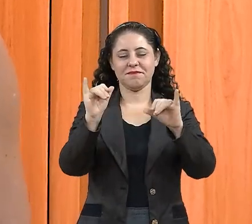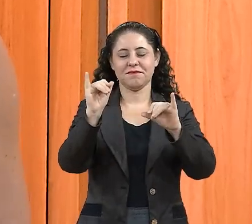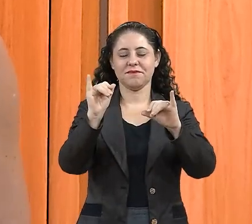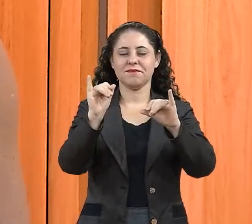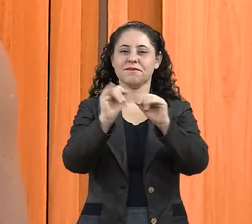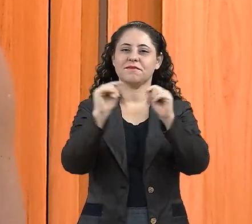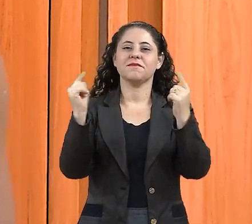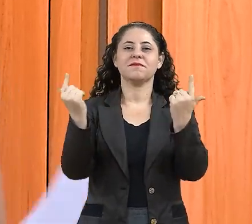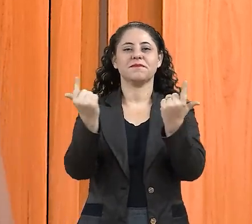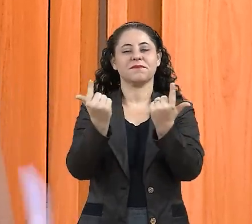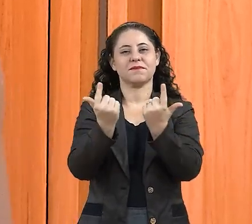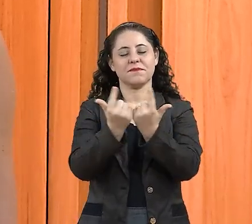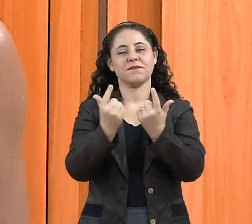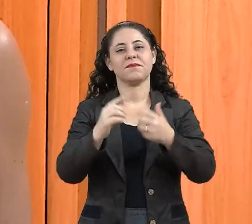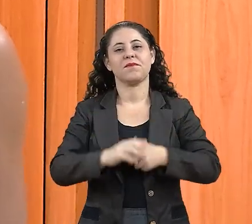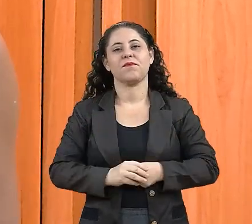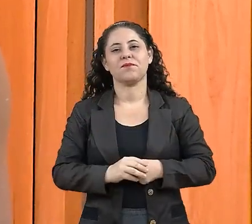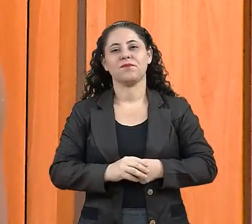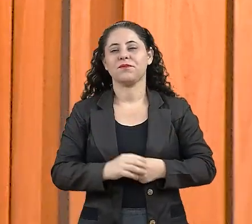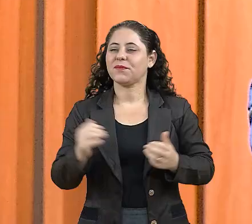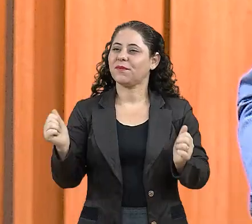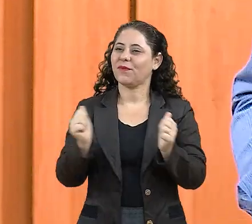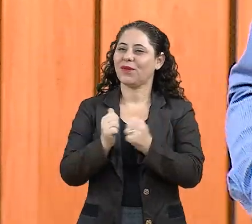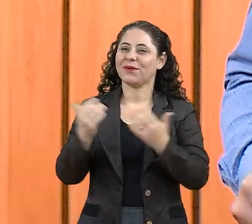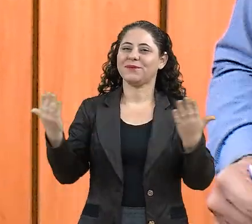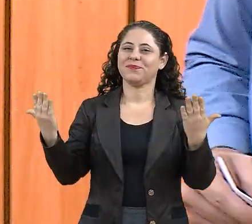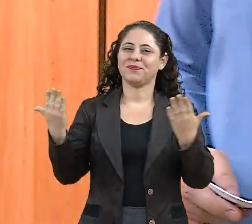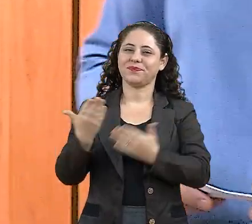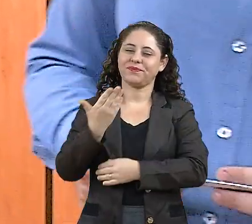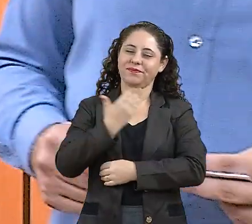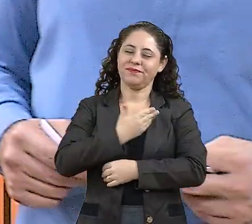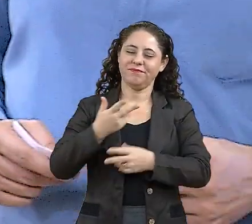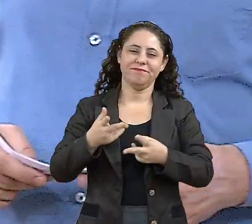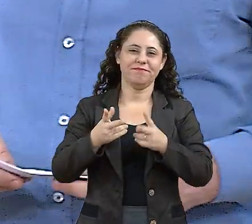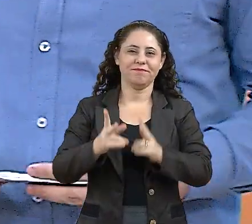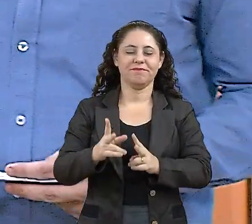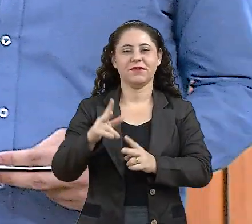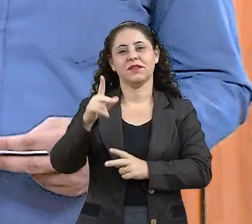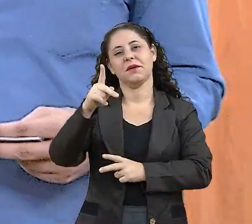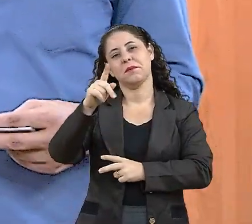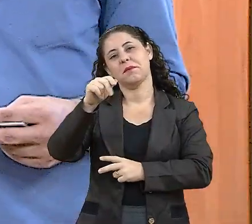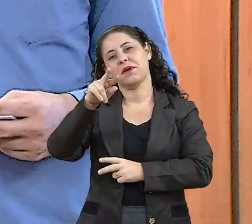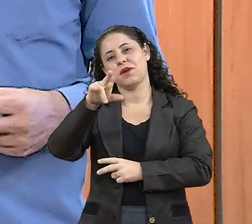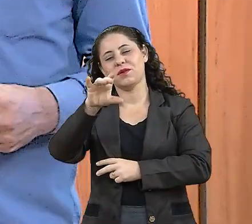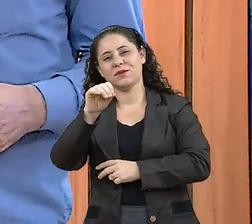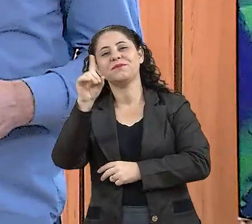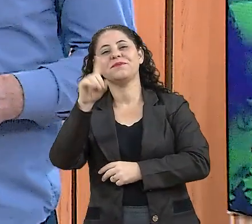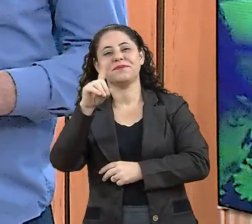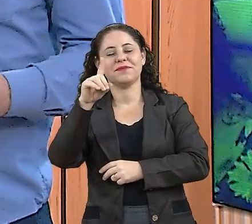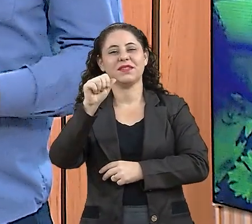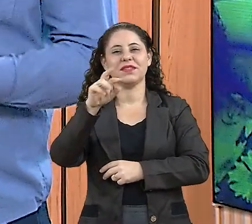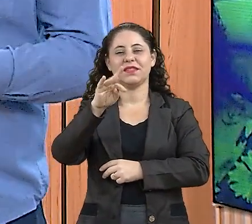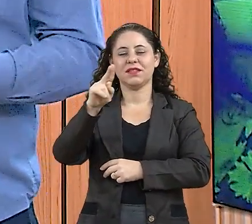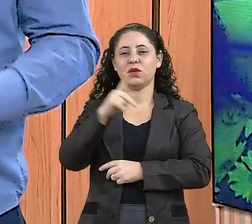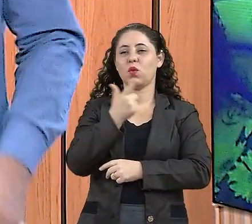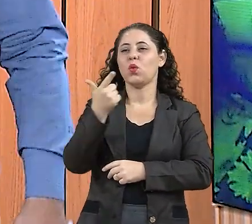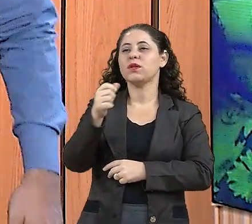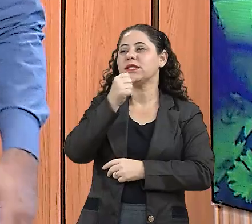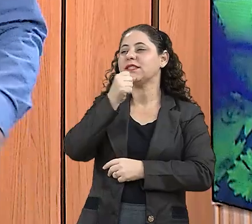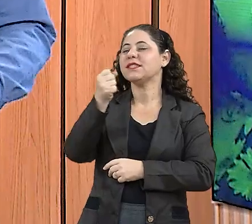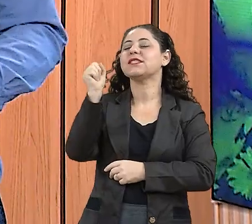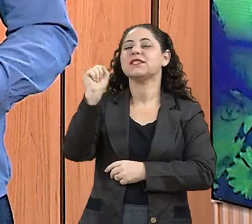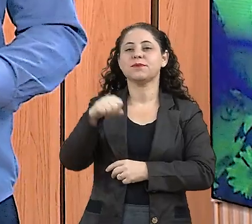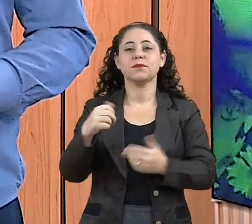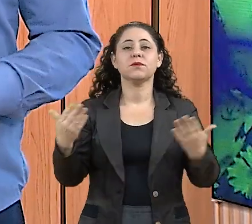Legislativa. Ao meu lado, meu amigo, meu parceiro de sempre, Paulo Radamés. É isso aí, Eleta. Vamos para mais uma entrevista. Vamos sim.